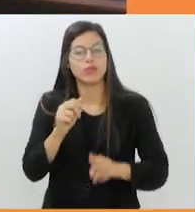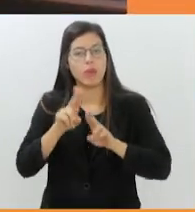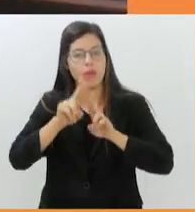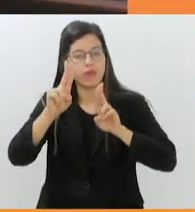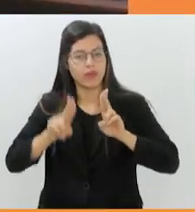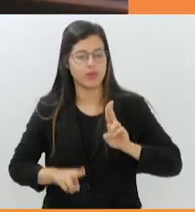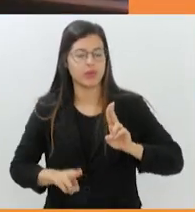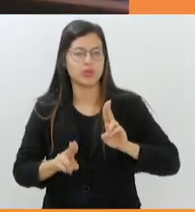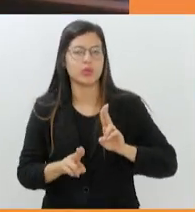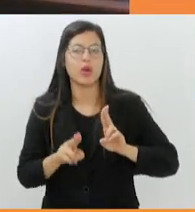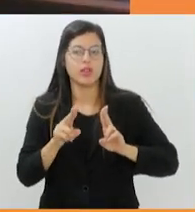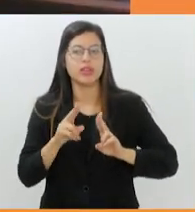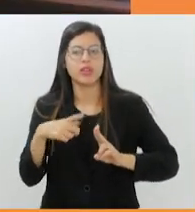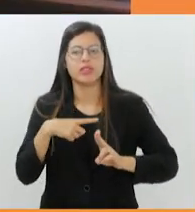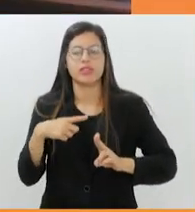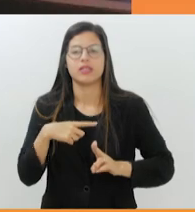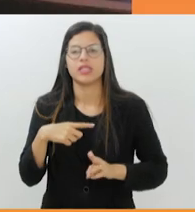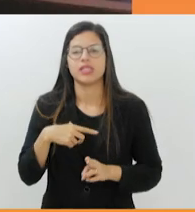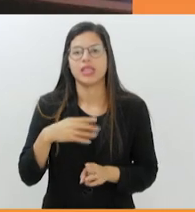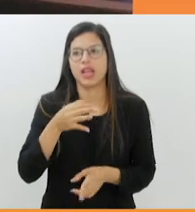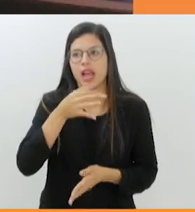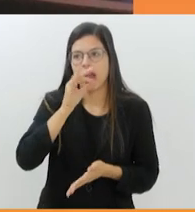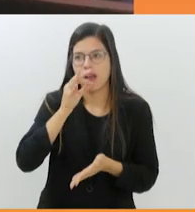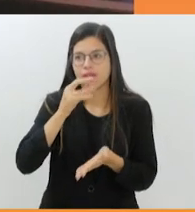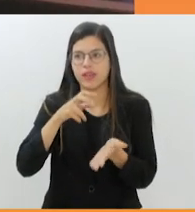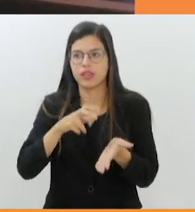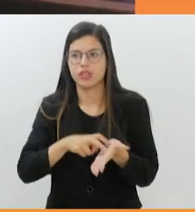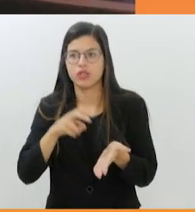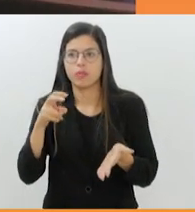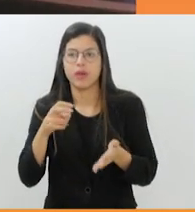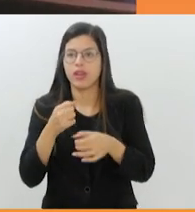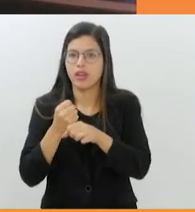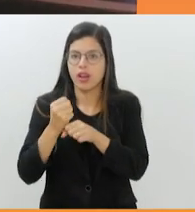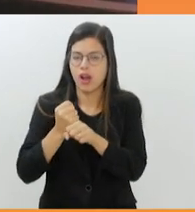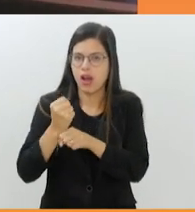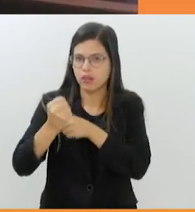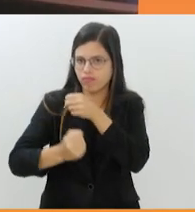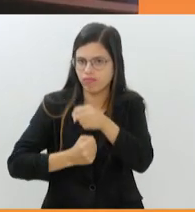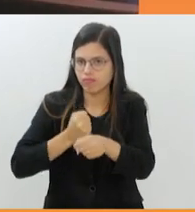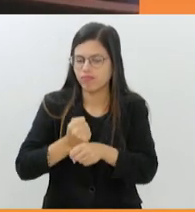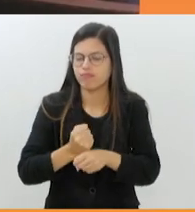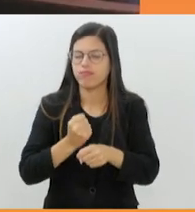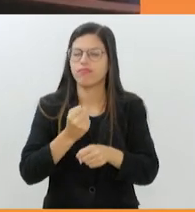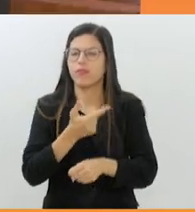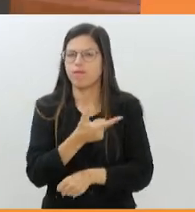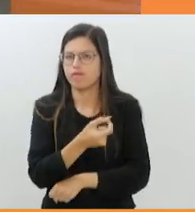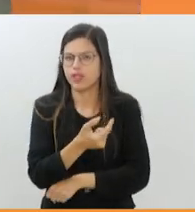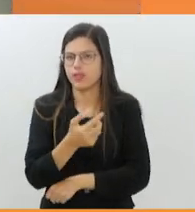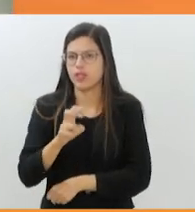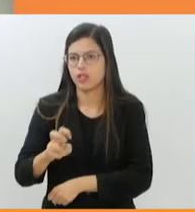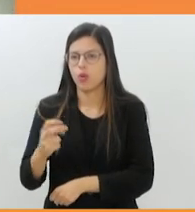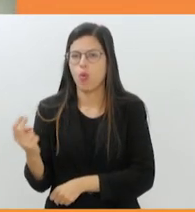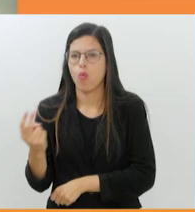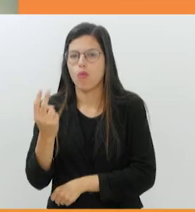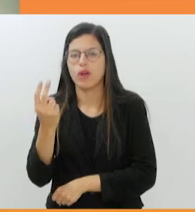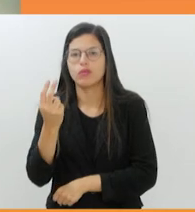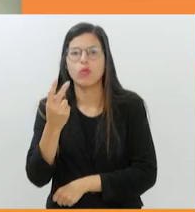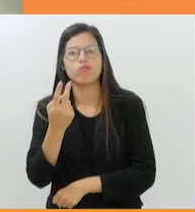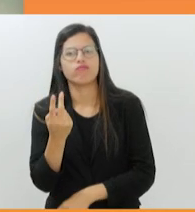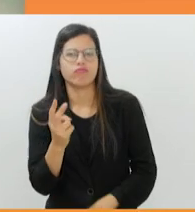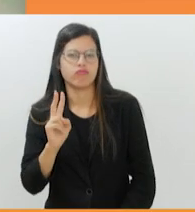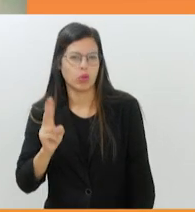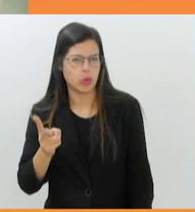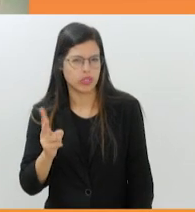Federal do Rio de Janeiro vão poder contar com o café da manhã a partir do próximo ano. O valor da refeição está previsto em R$ 2